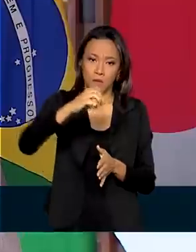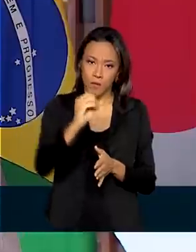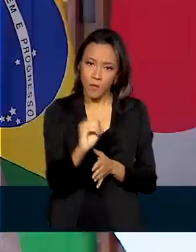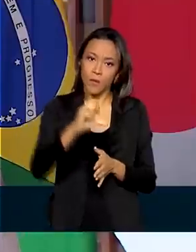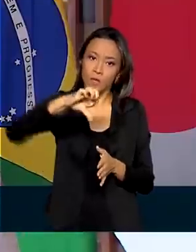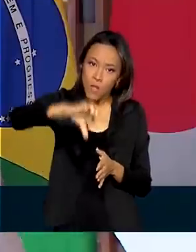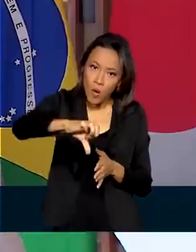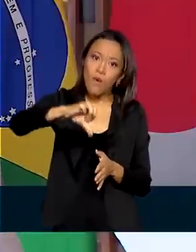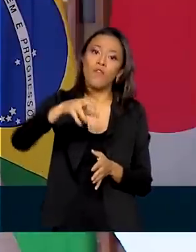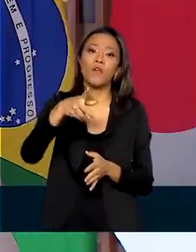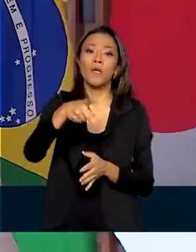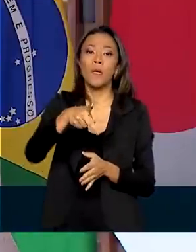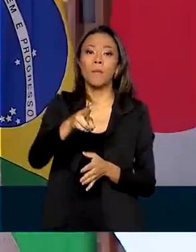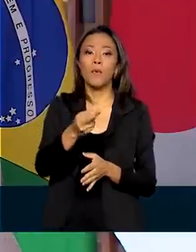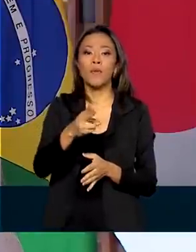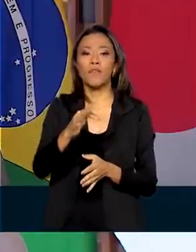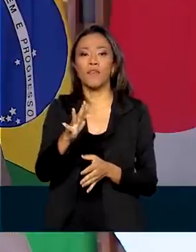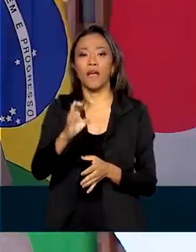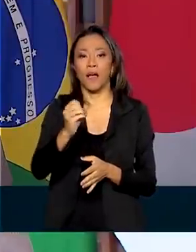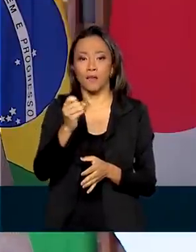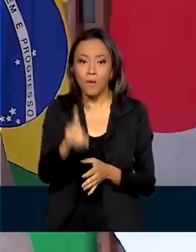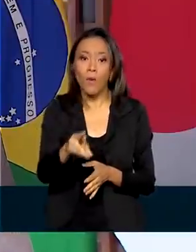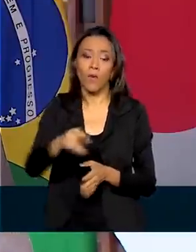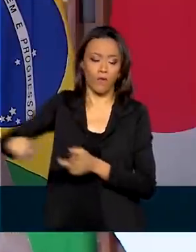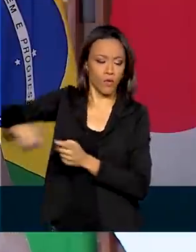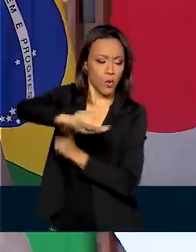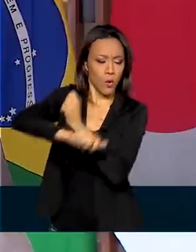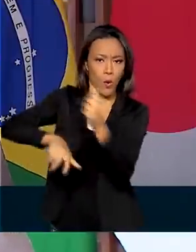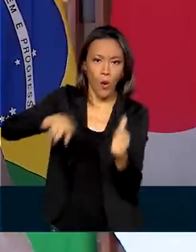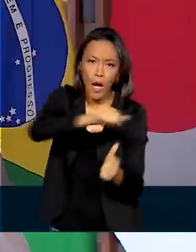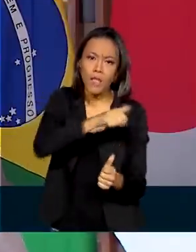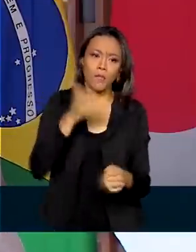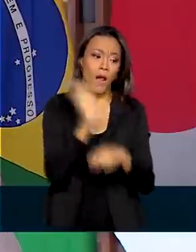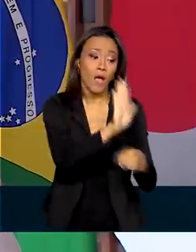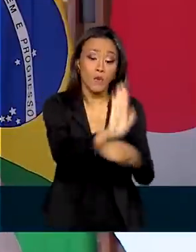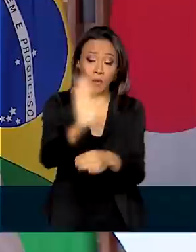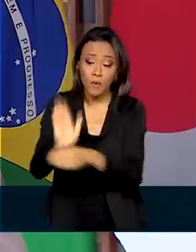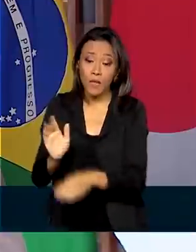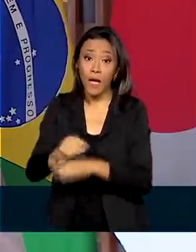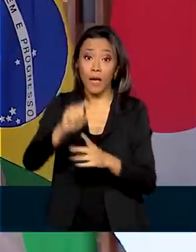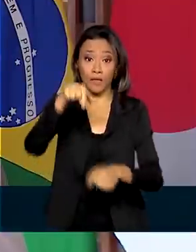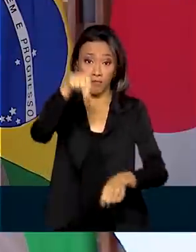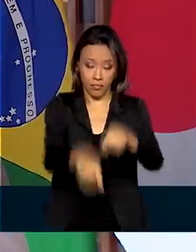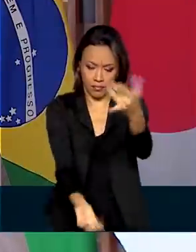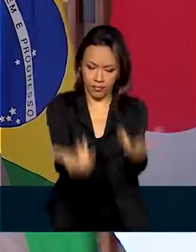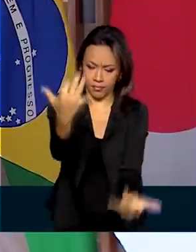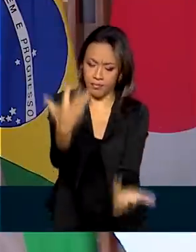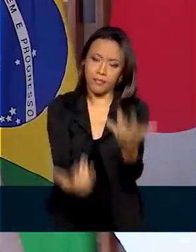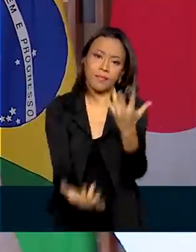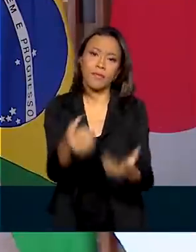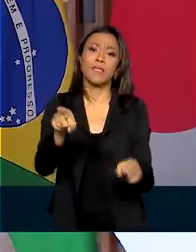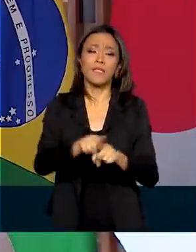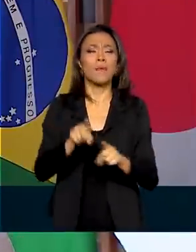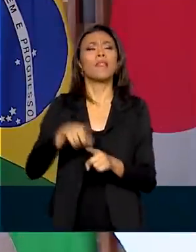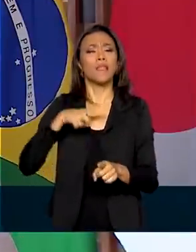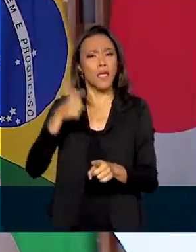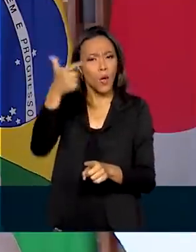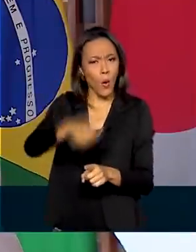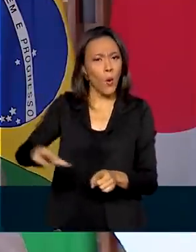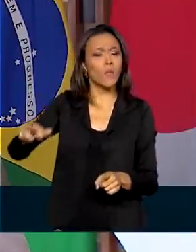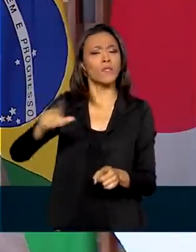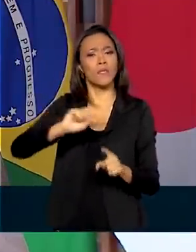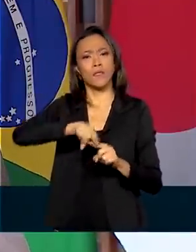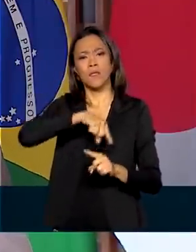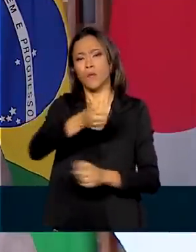Os equipamentos serão utilizados por brigadistas no combate aos incêndios na região amazônica. A doação complementa outra feita no ano